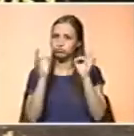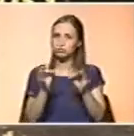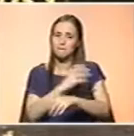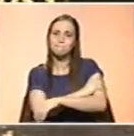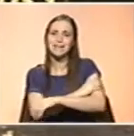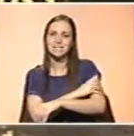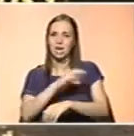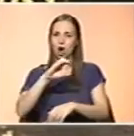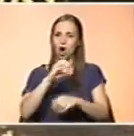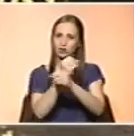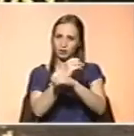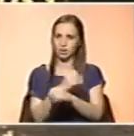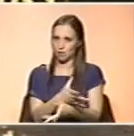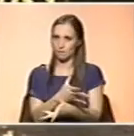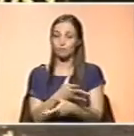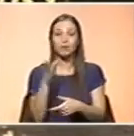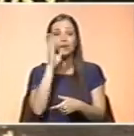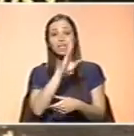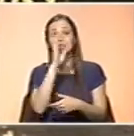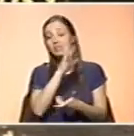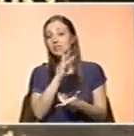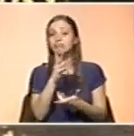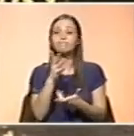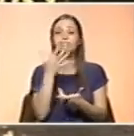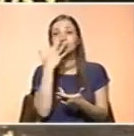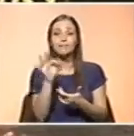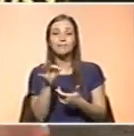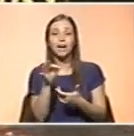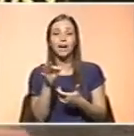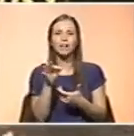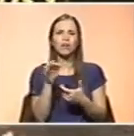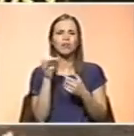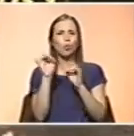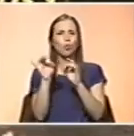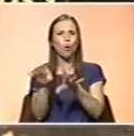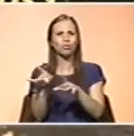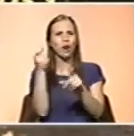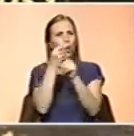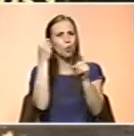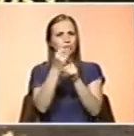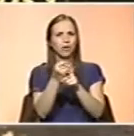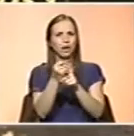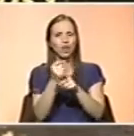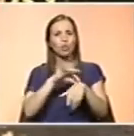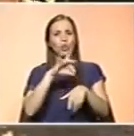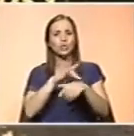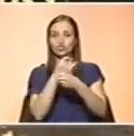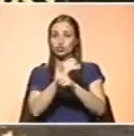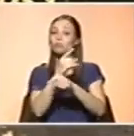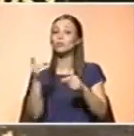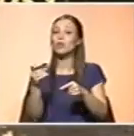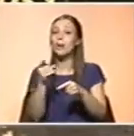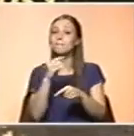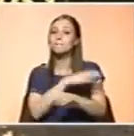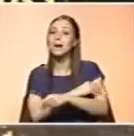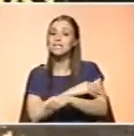massa óssea. E numa tentativa de combate da osteoporose, como sabemos, a massa óssea constrói-se até aos 25 anos, depois